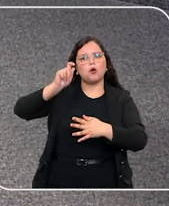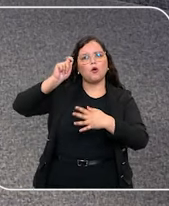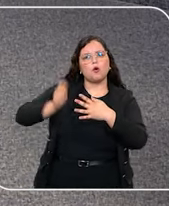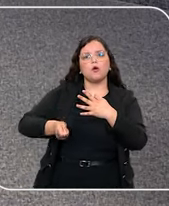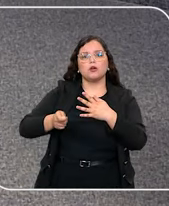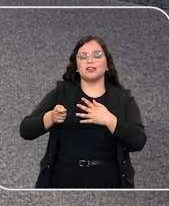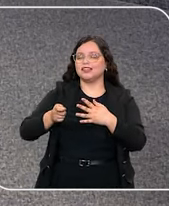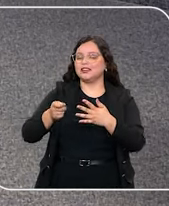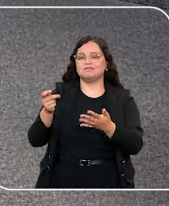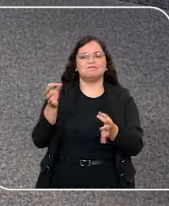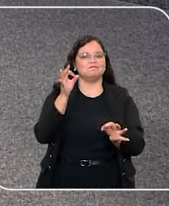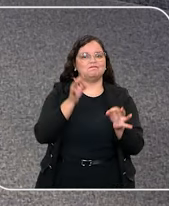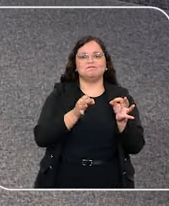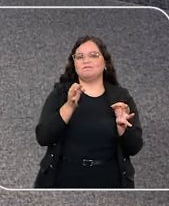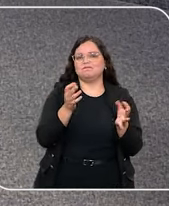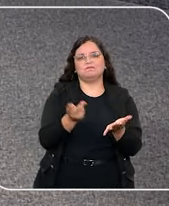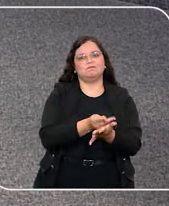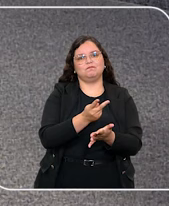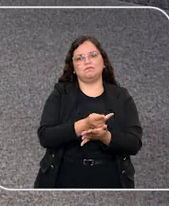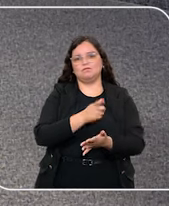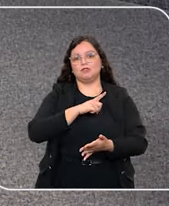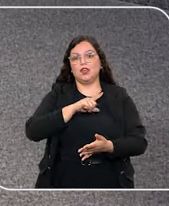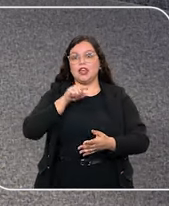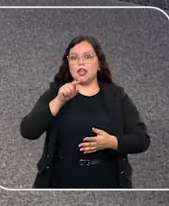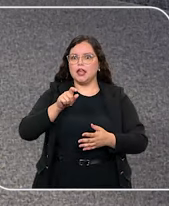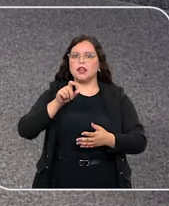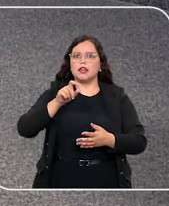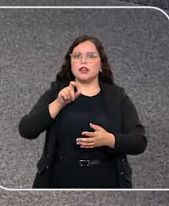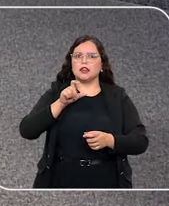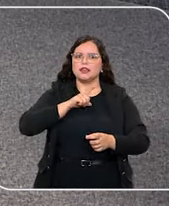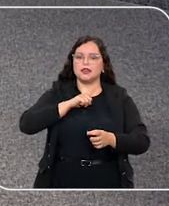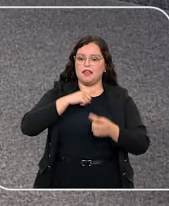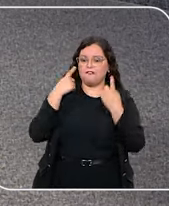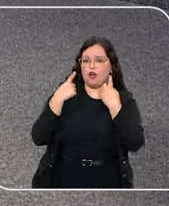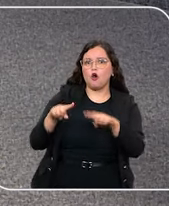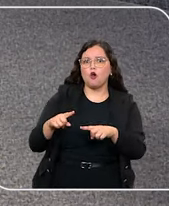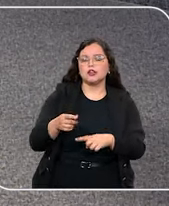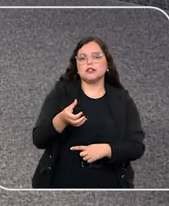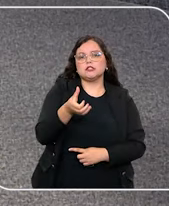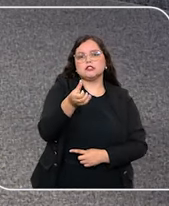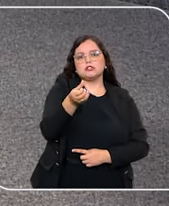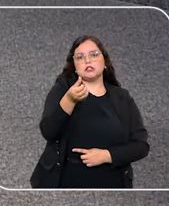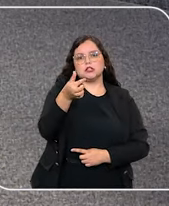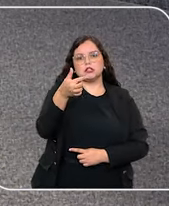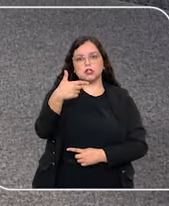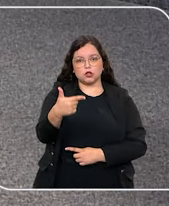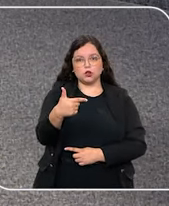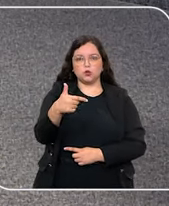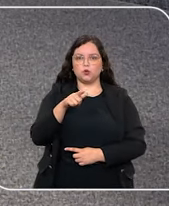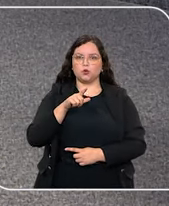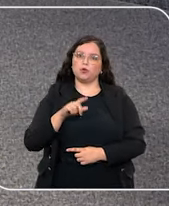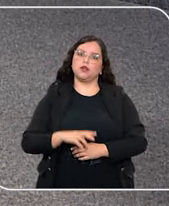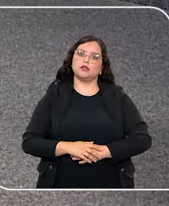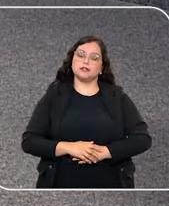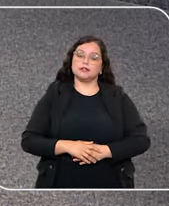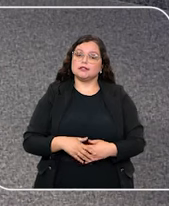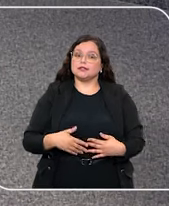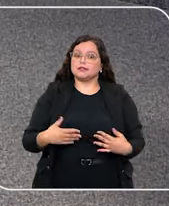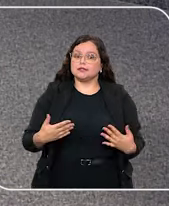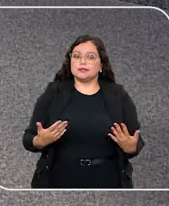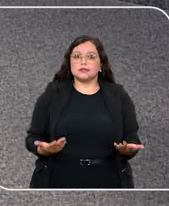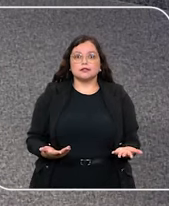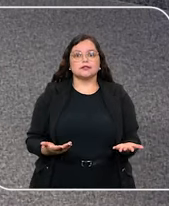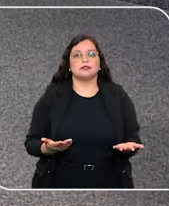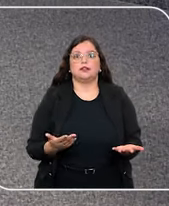após ser acusado 62 vezes. Eu falei o seguinte, Samanta, 62 vezes, né?